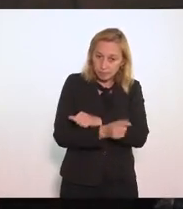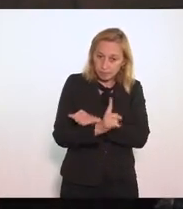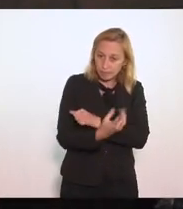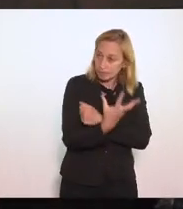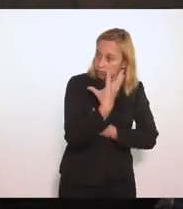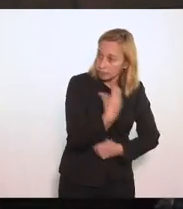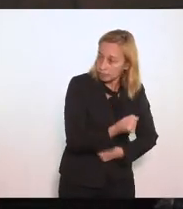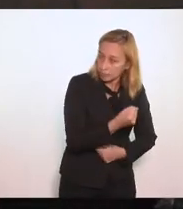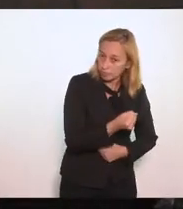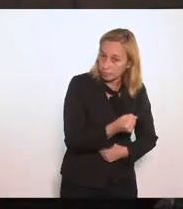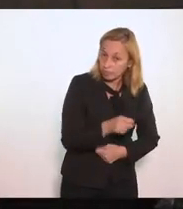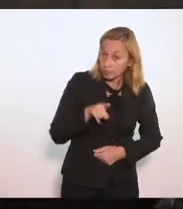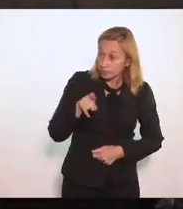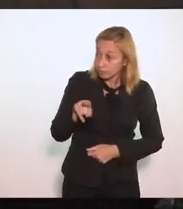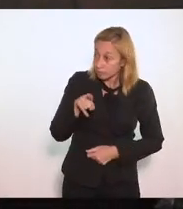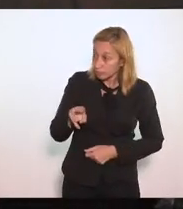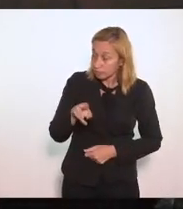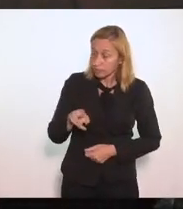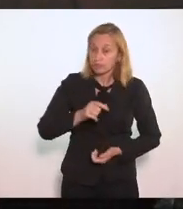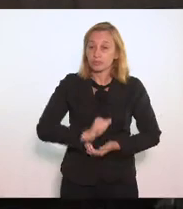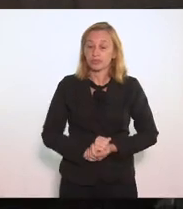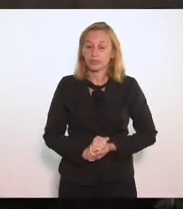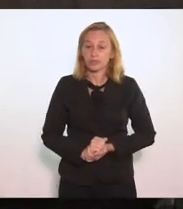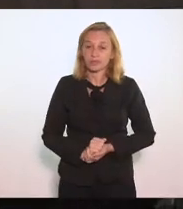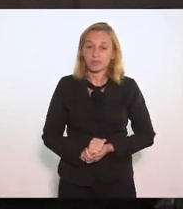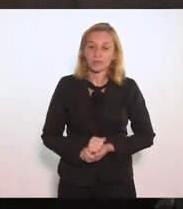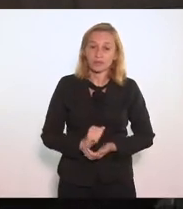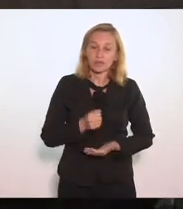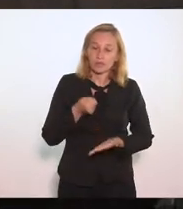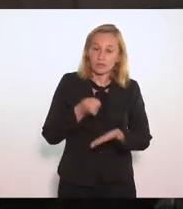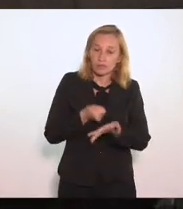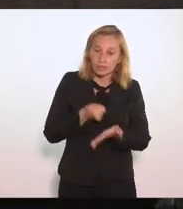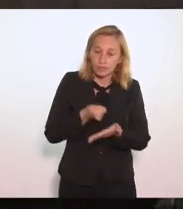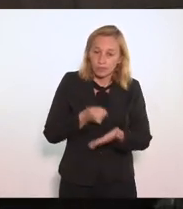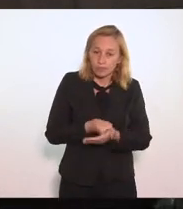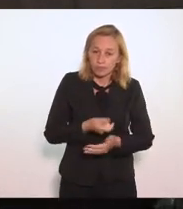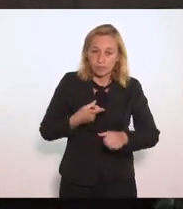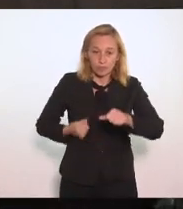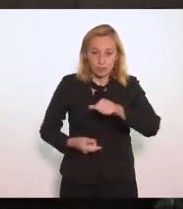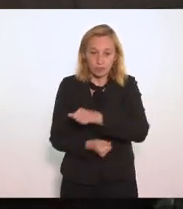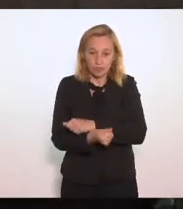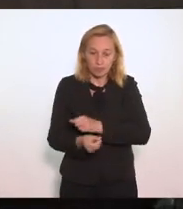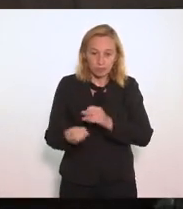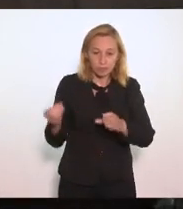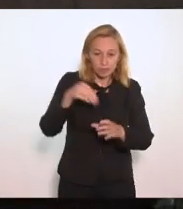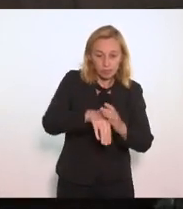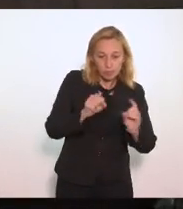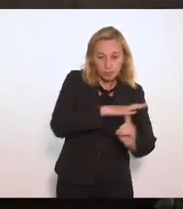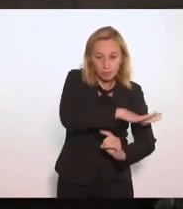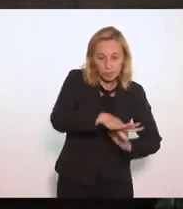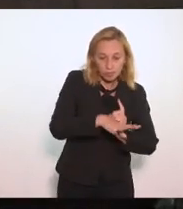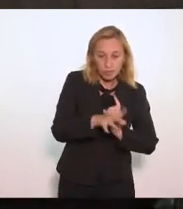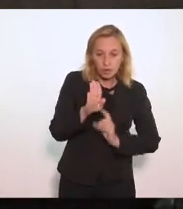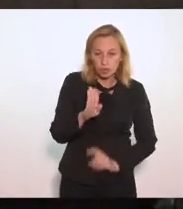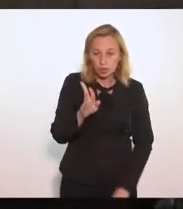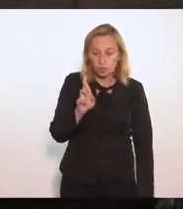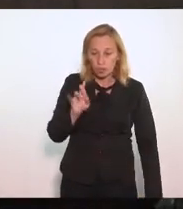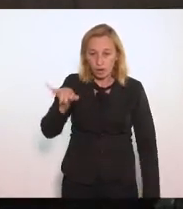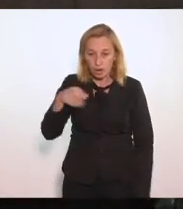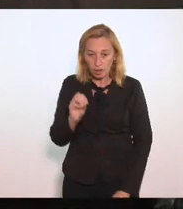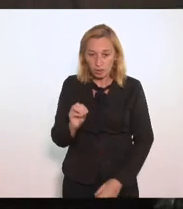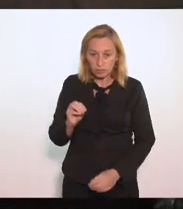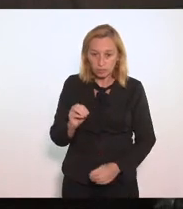Se você Como poder Concedente Reivindicava Investimentos Na sua cidade Que os buracos Que a CEDAI Fazia